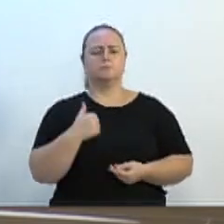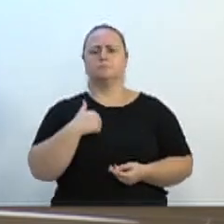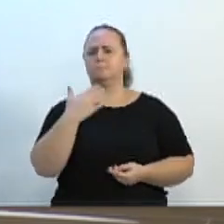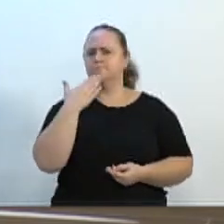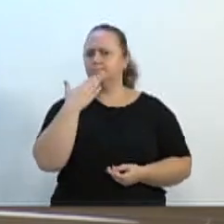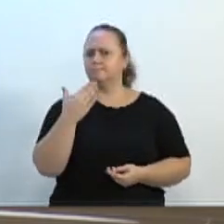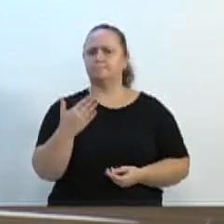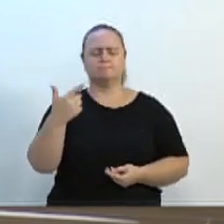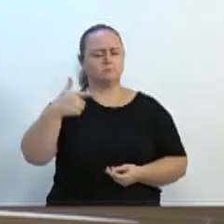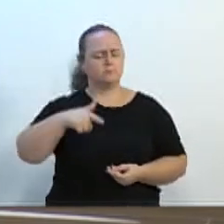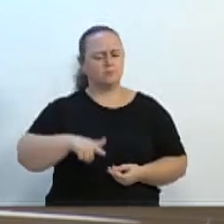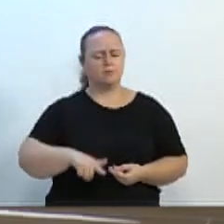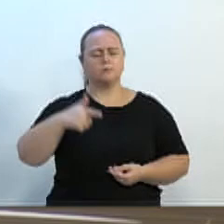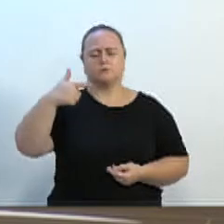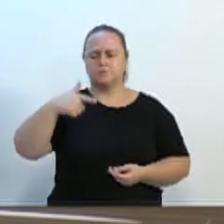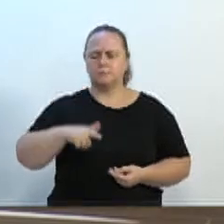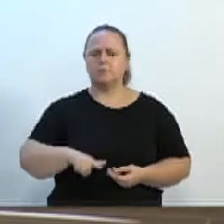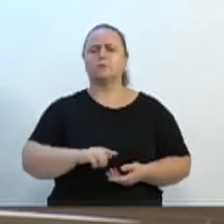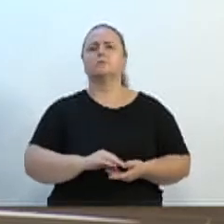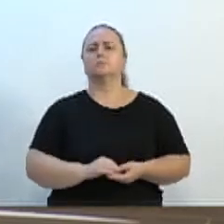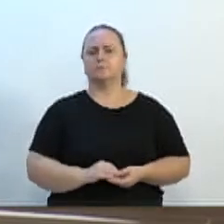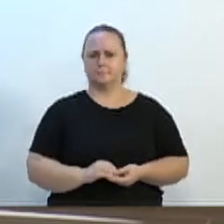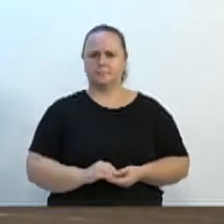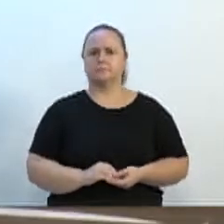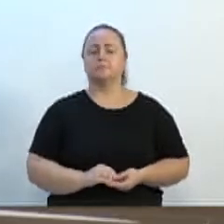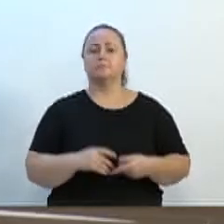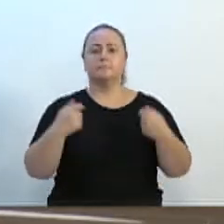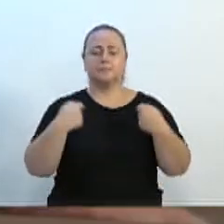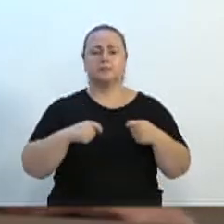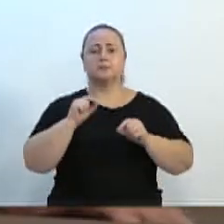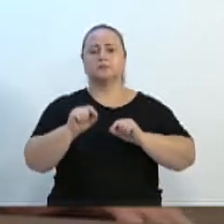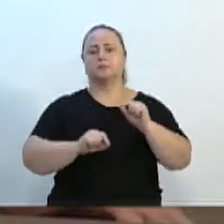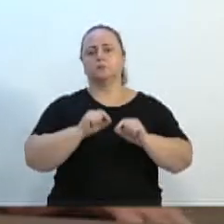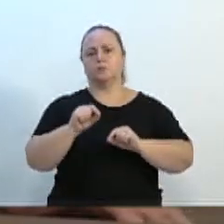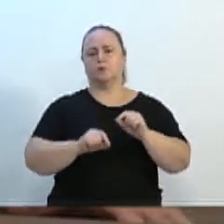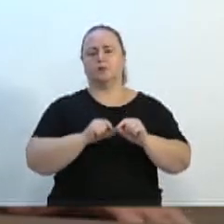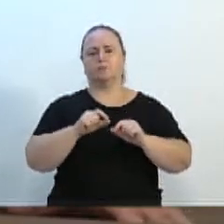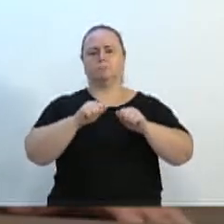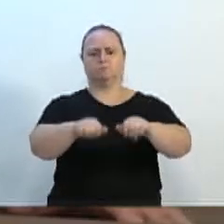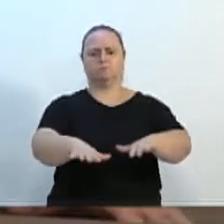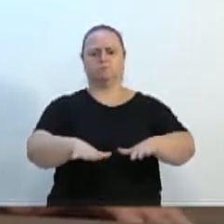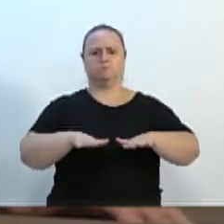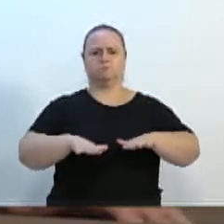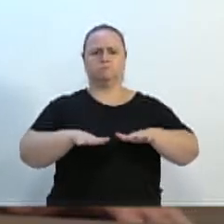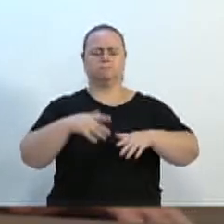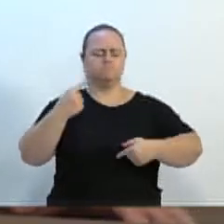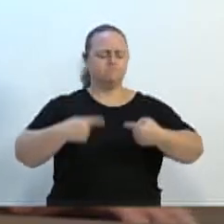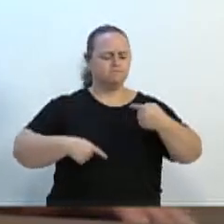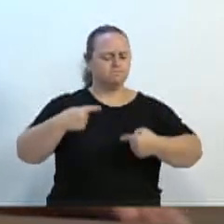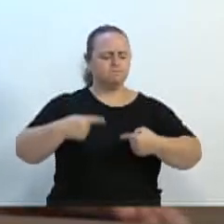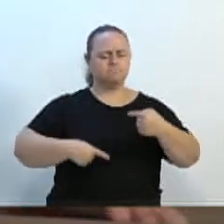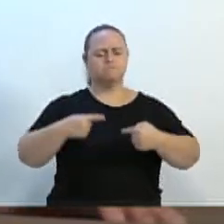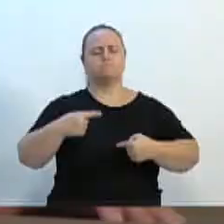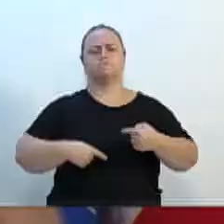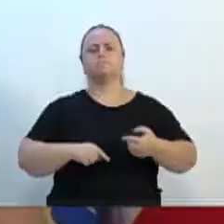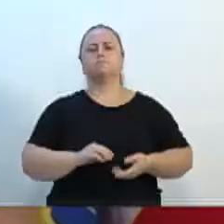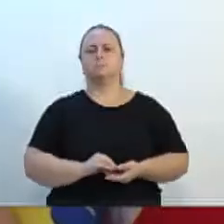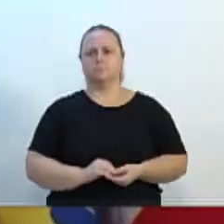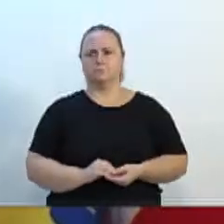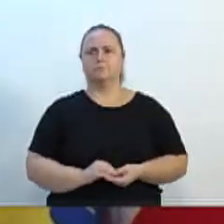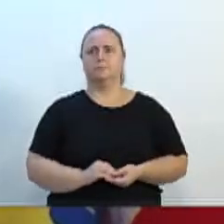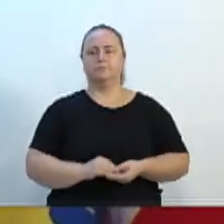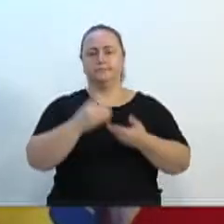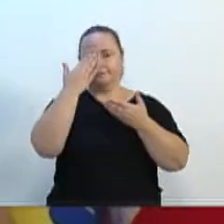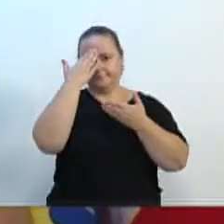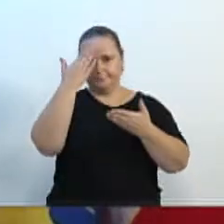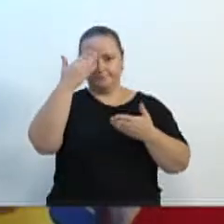volto e vou ser incisivo sempre que a gente consiga trazer para a plenária e aqui fazer a discussão. Obrigado. Muito obrigado ao